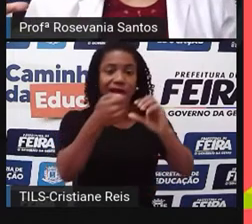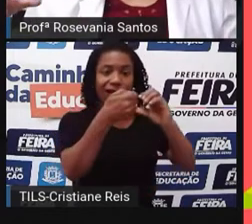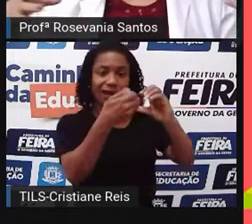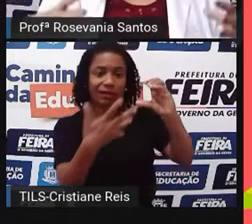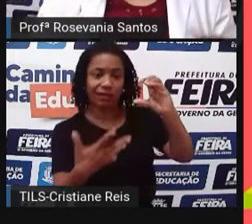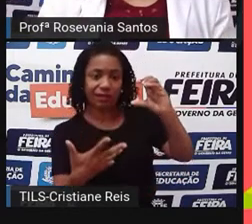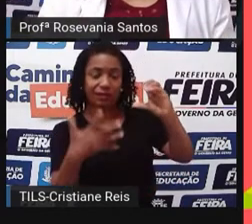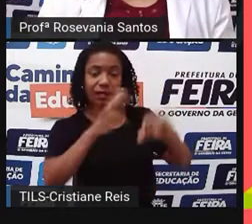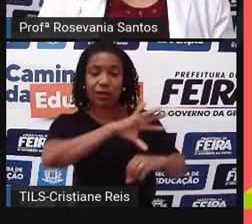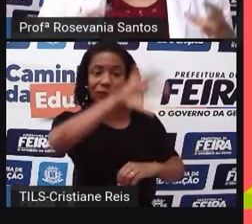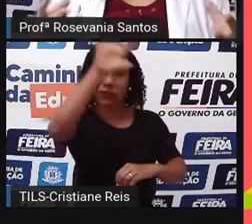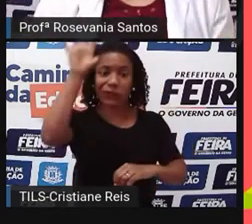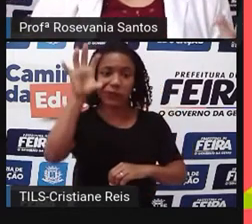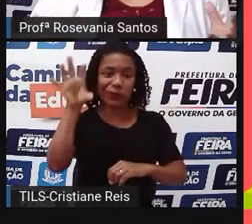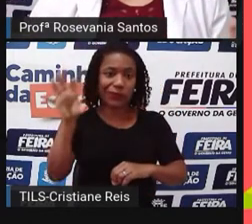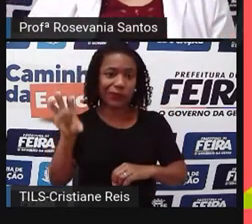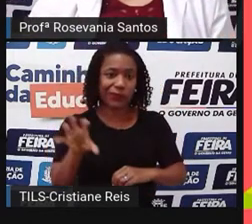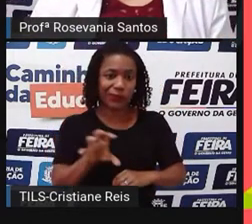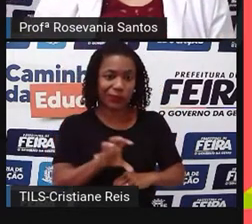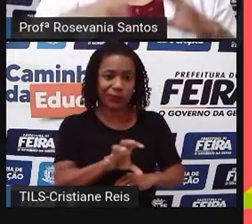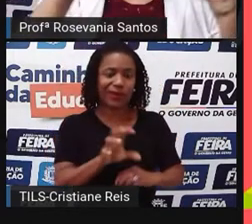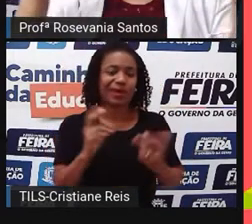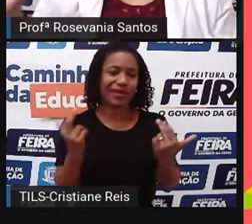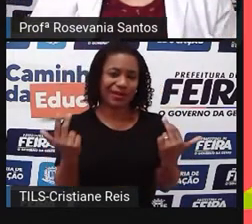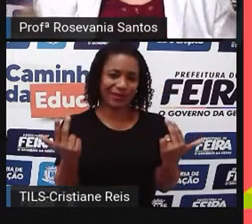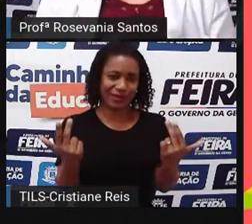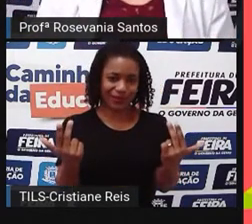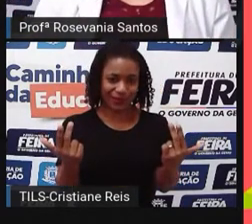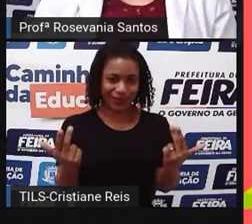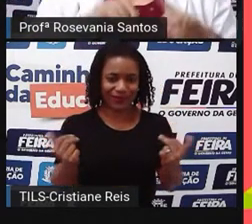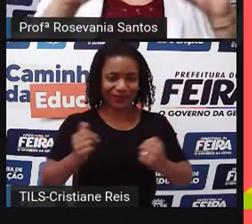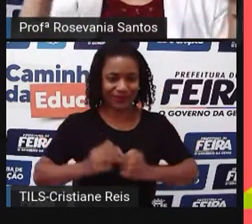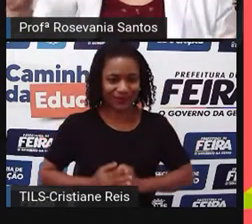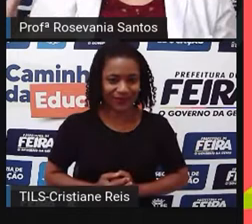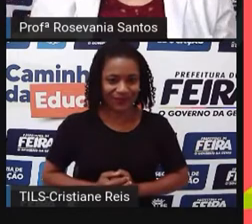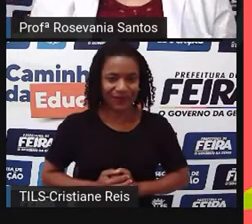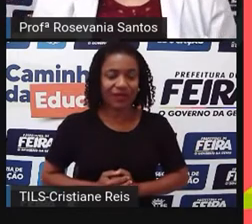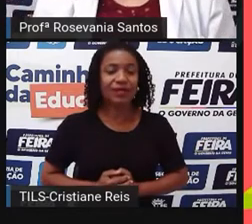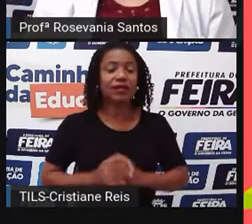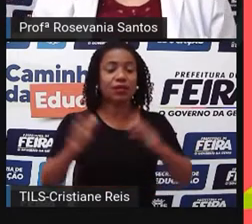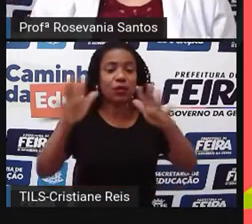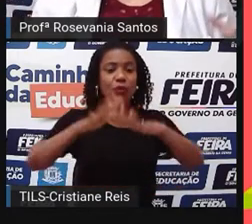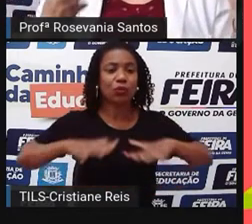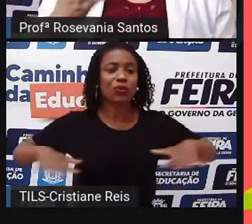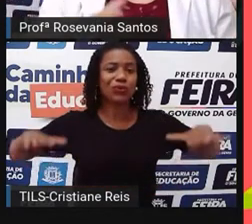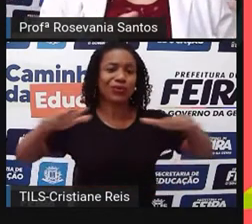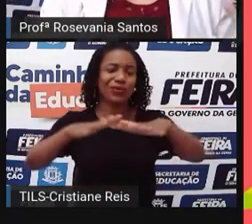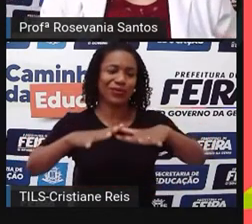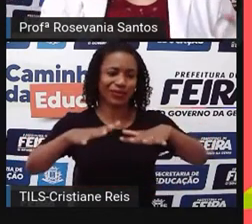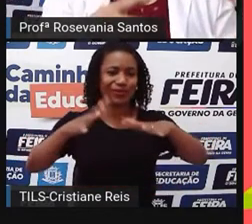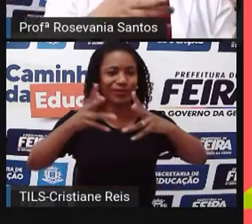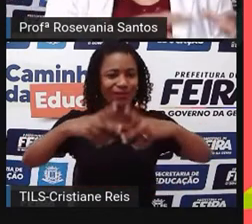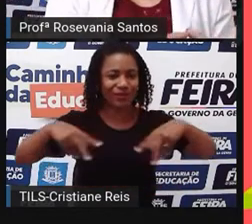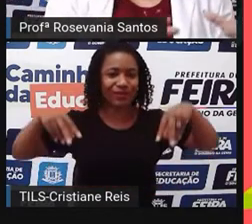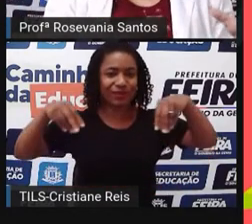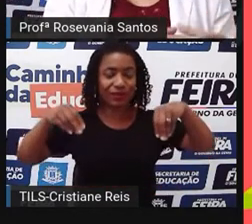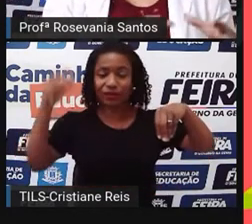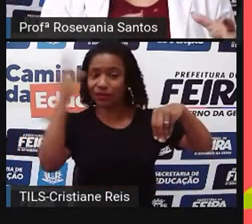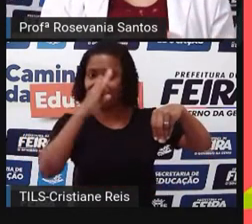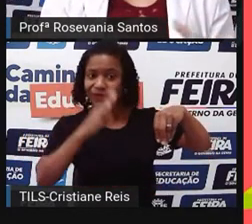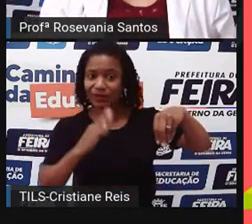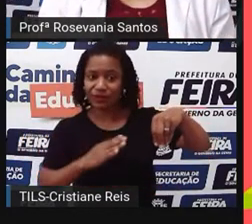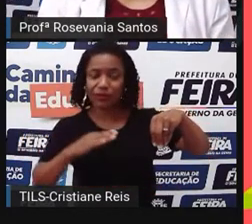acaba, né? Formando pequenos grupos de um todo, no caso todo, território brasileiro e as regiões, esses